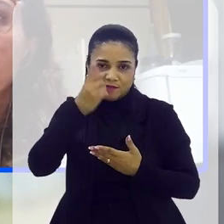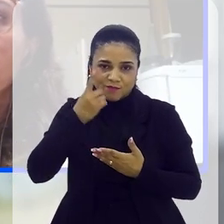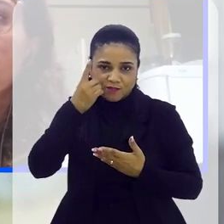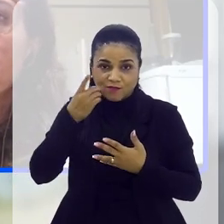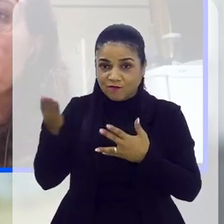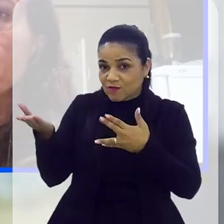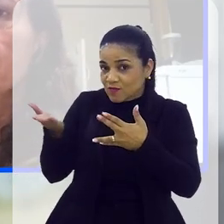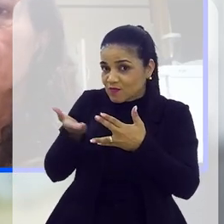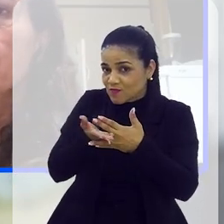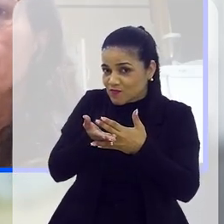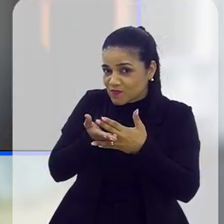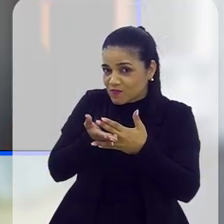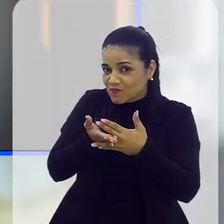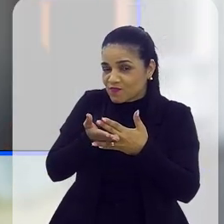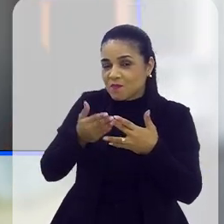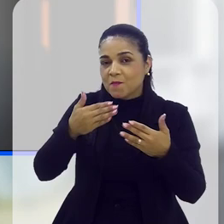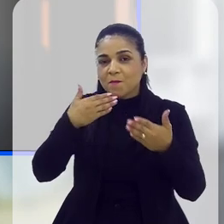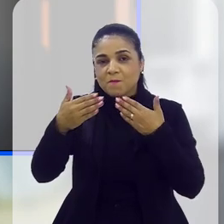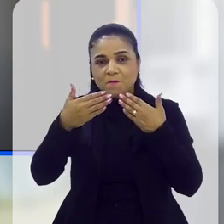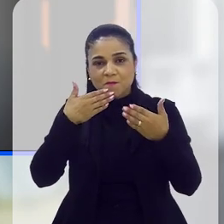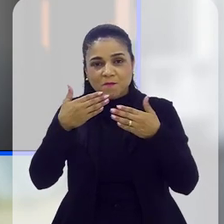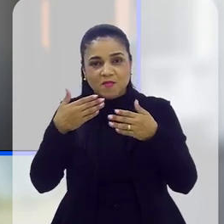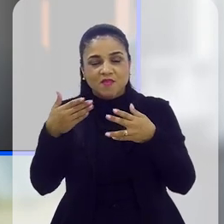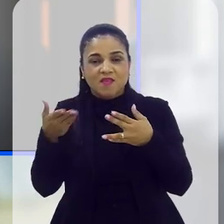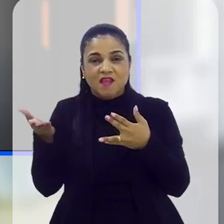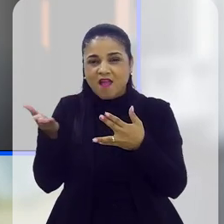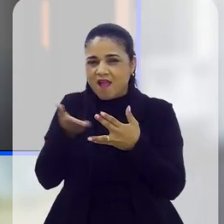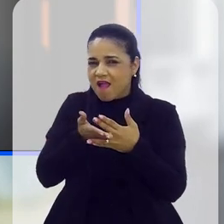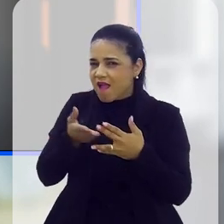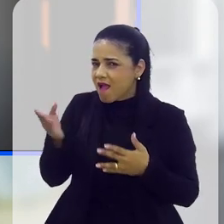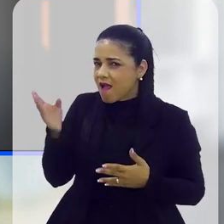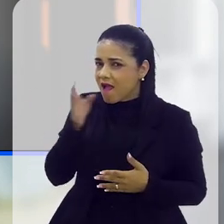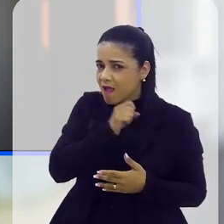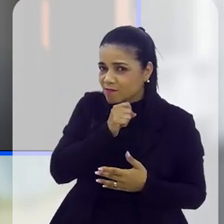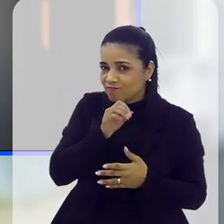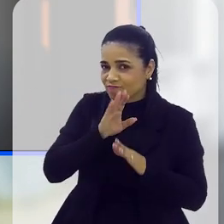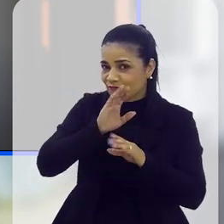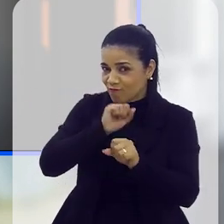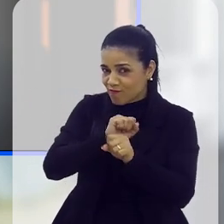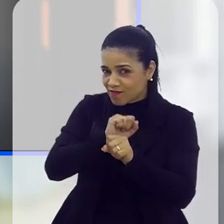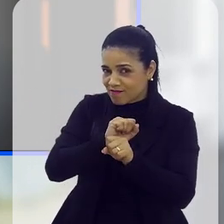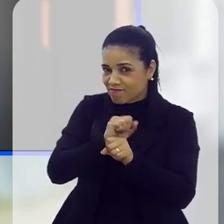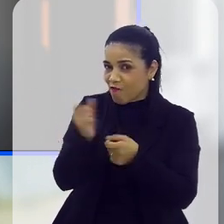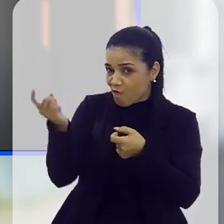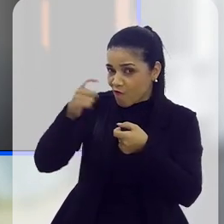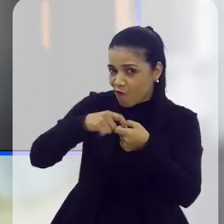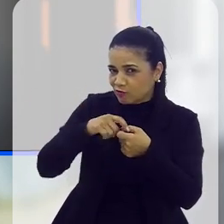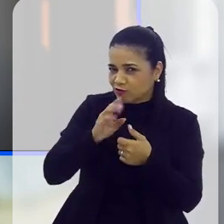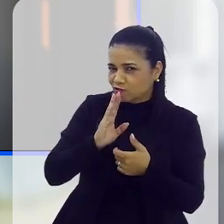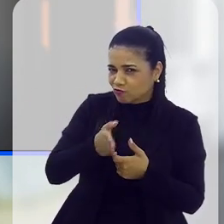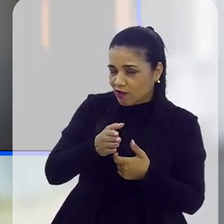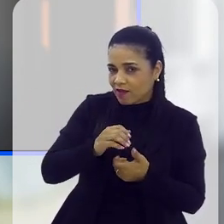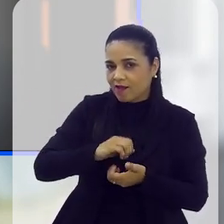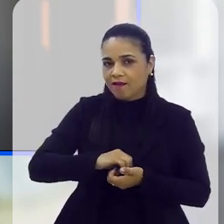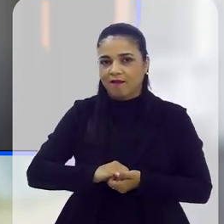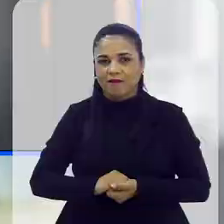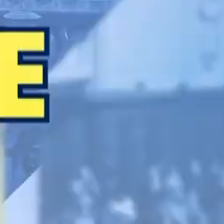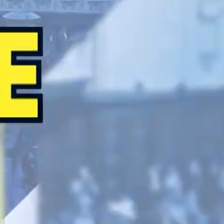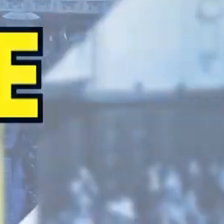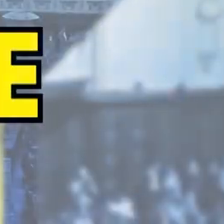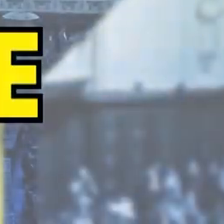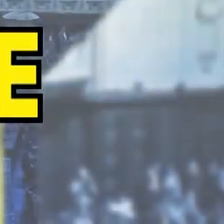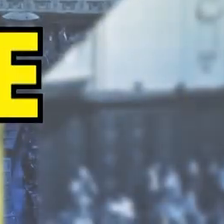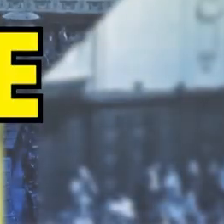obrigada, deputada. Eu vou precisar interromper esse nosso bate-papo para um rápido intervalo, mas não sai daí não que a gente volta já já.